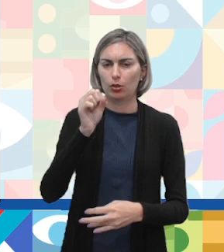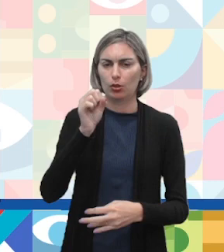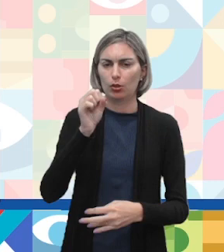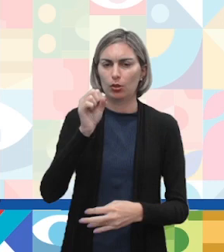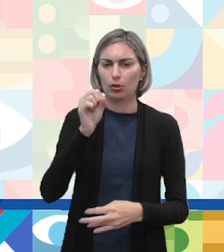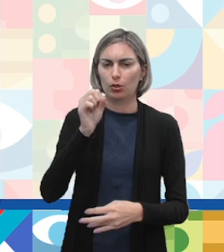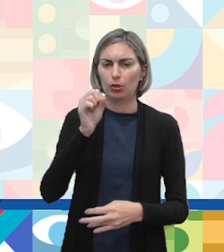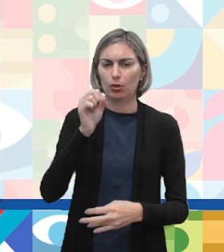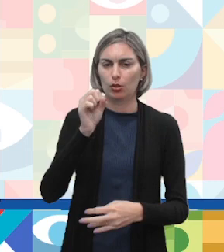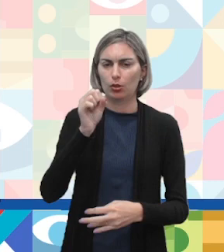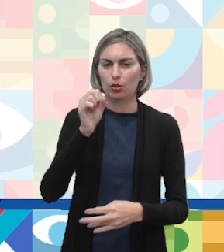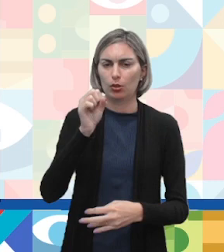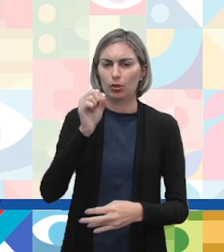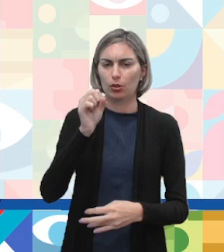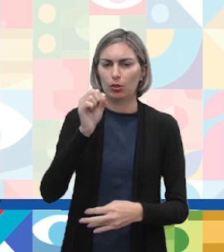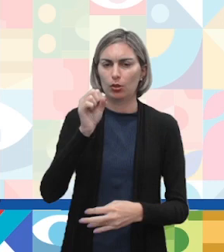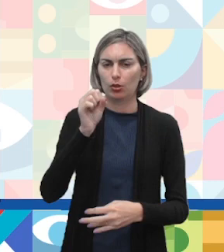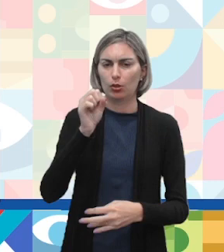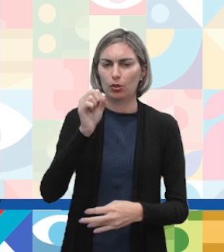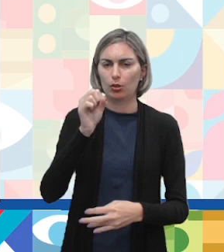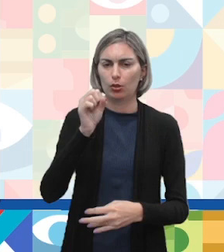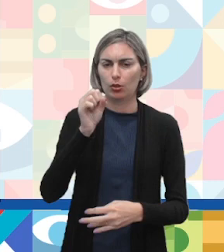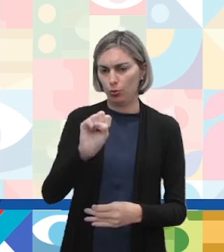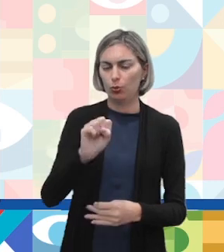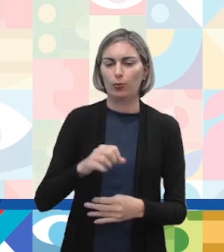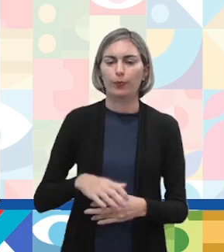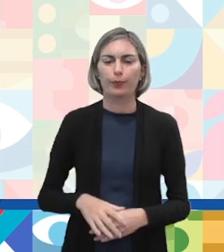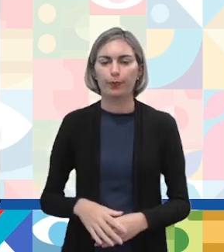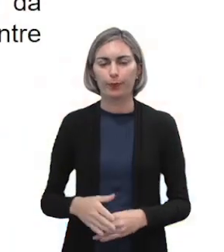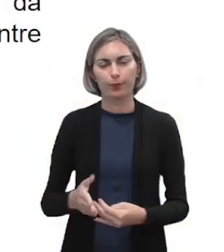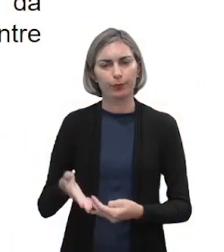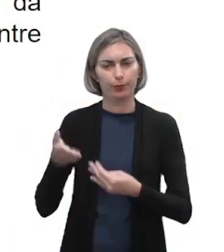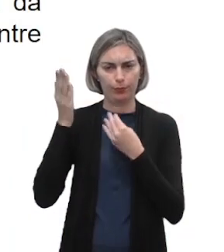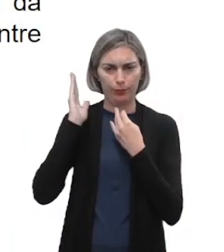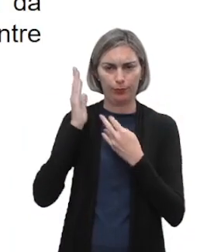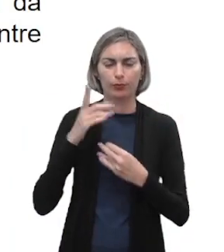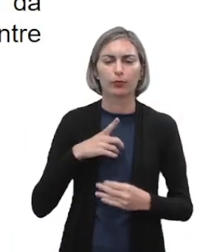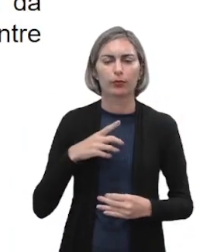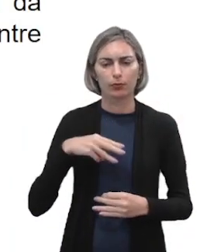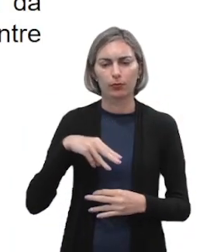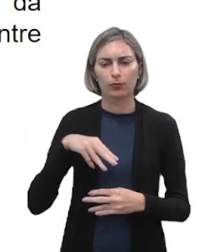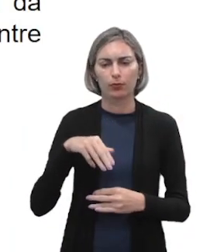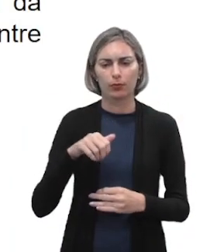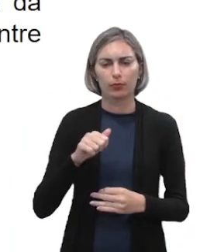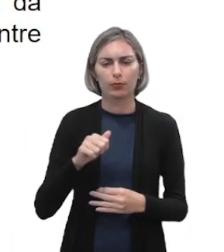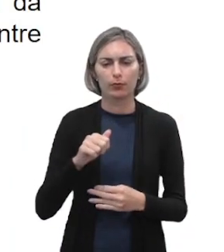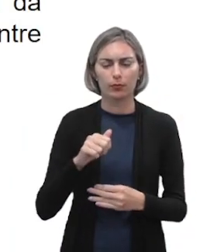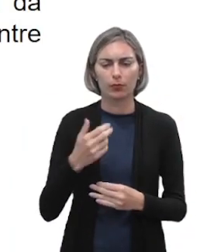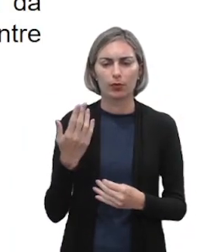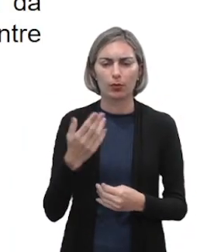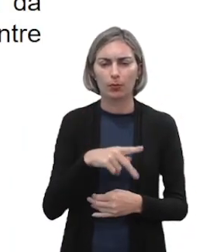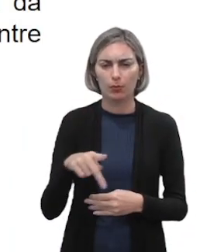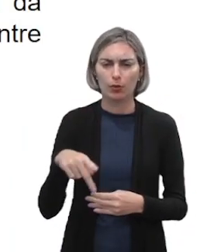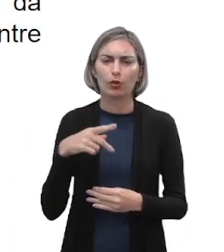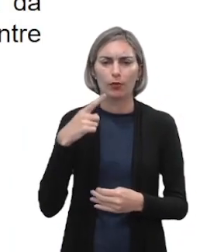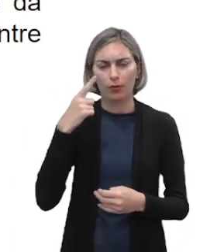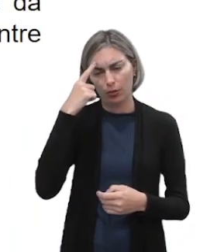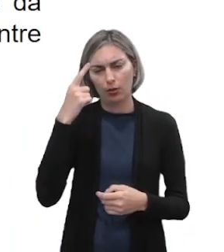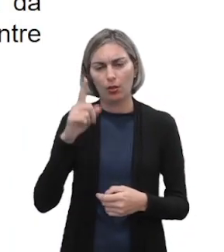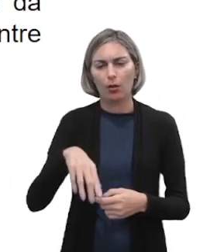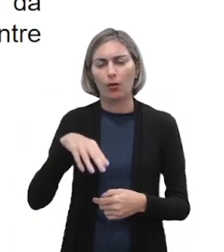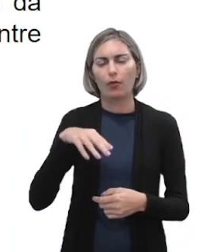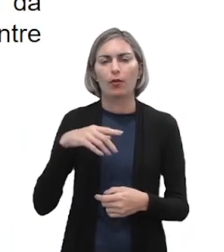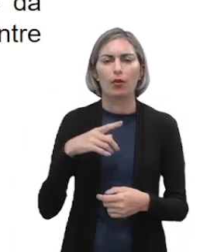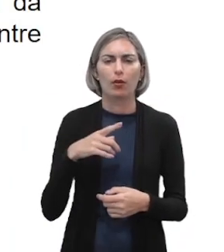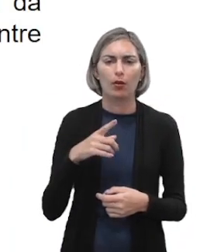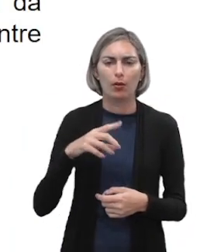câmera. Sua mão direita está aberta, apoiando o rosto. Um grande professor, idealizador, foi